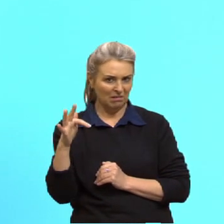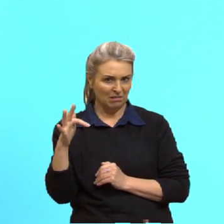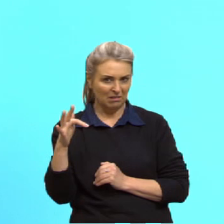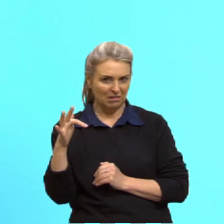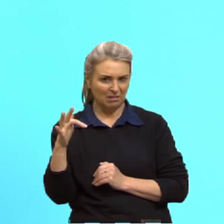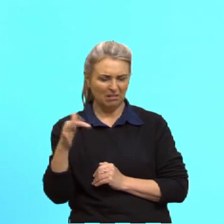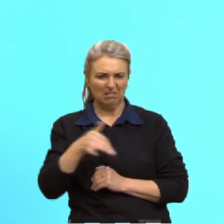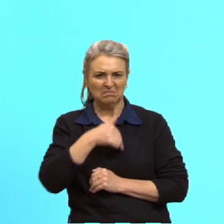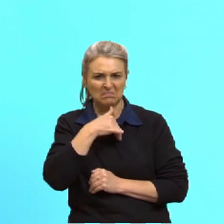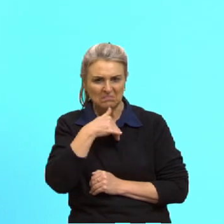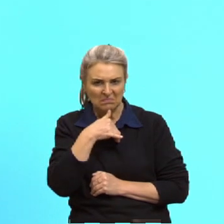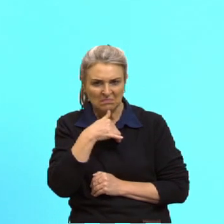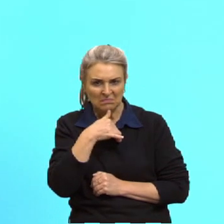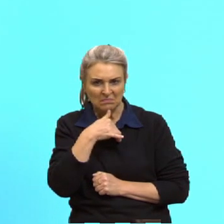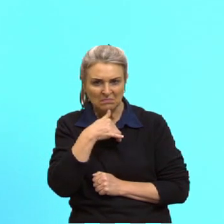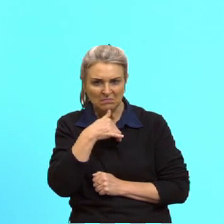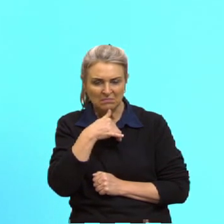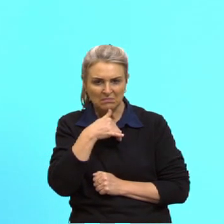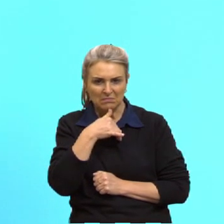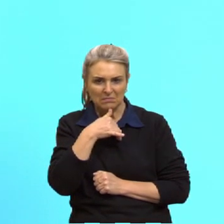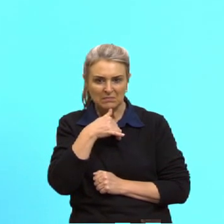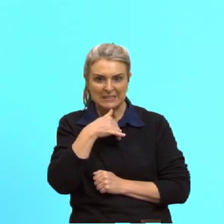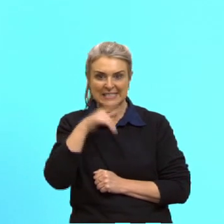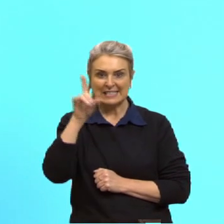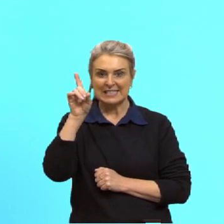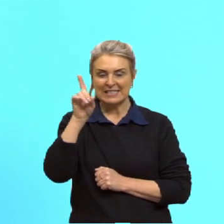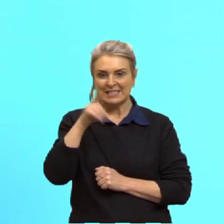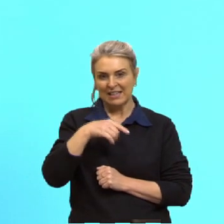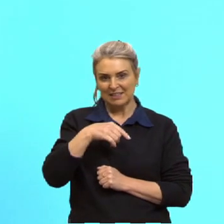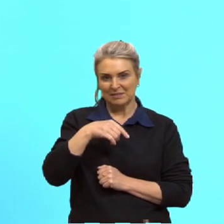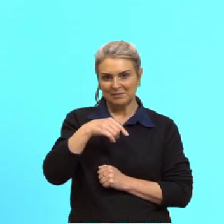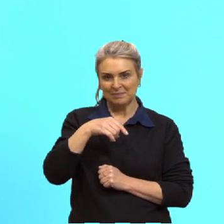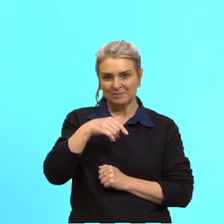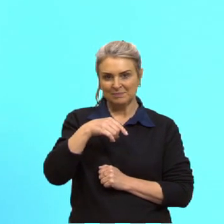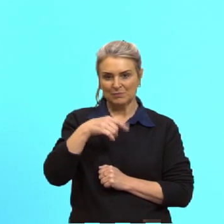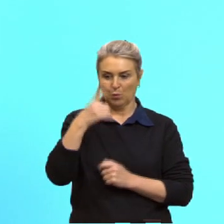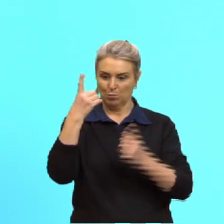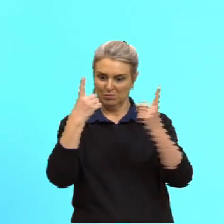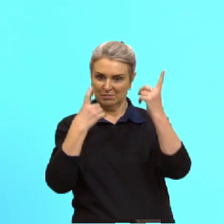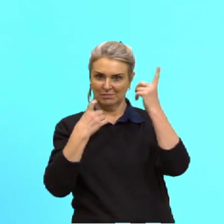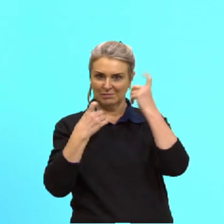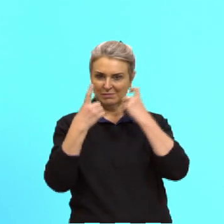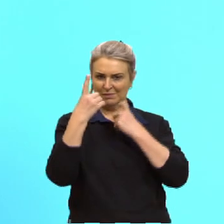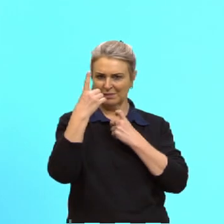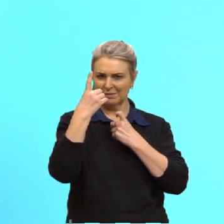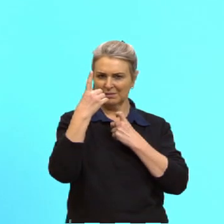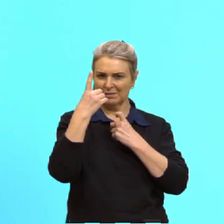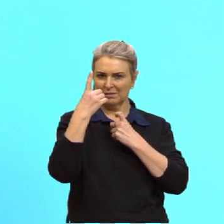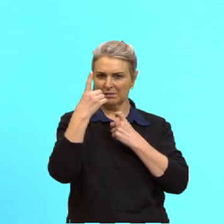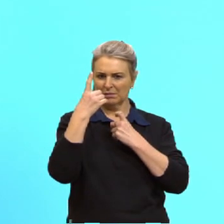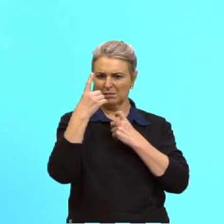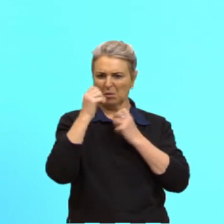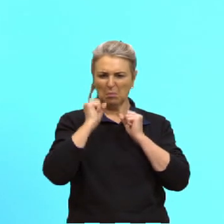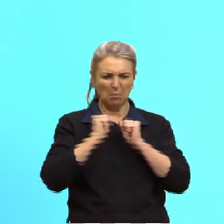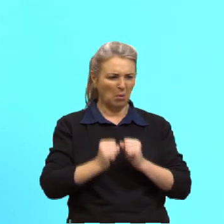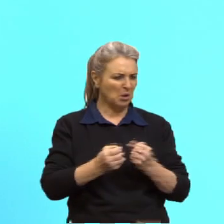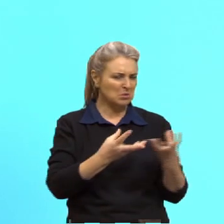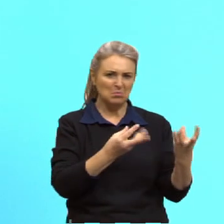É triste? Ser? Pronunciado tão depressa? E cabe tantas coisas?